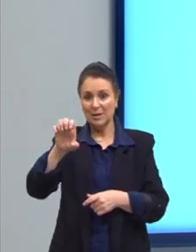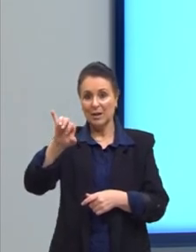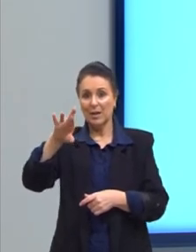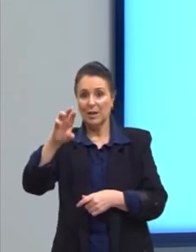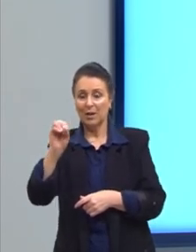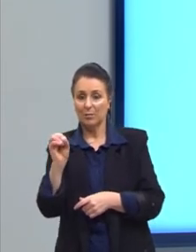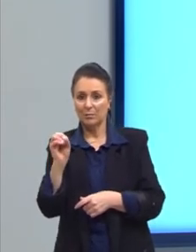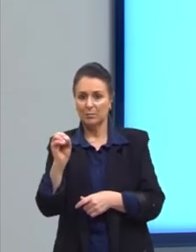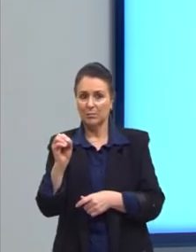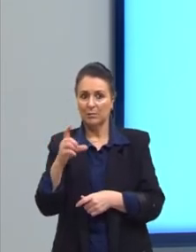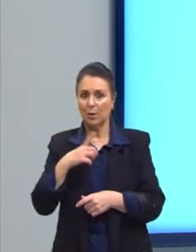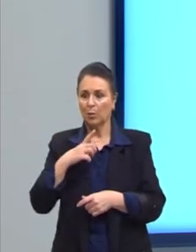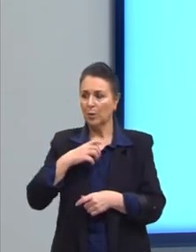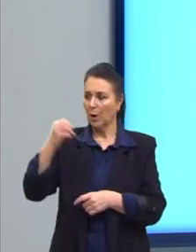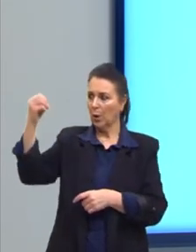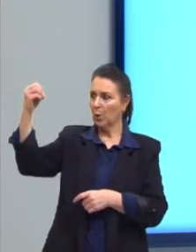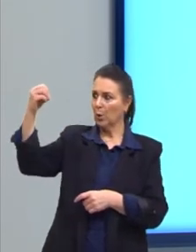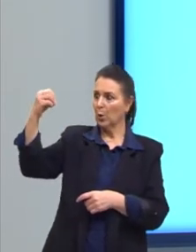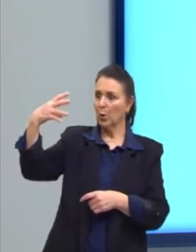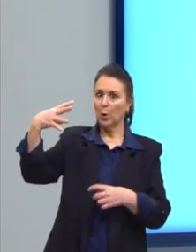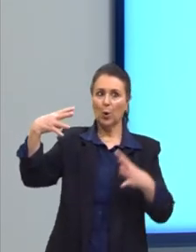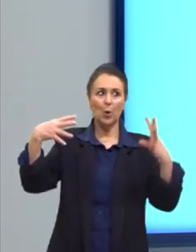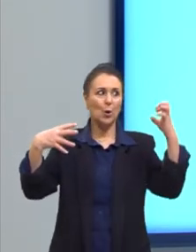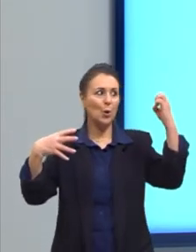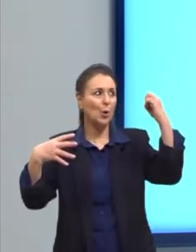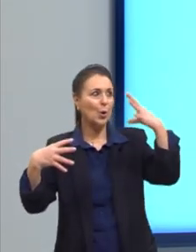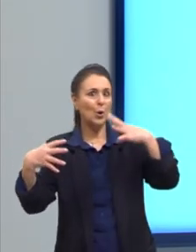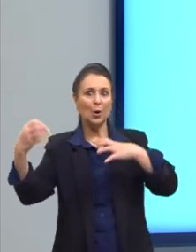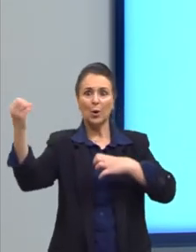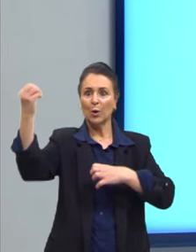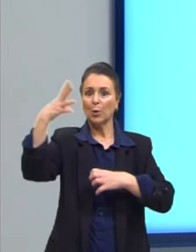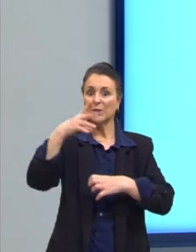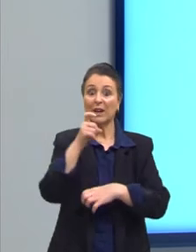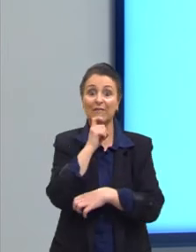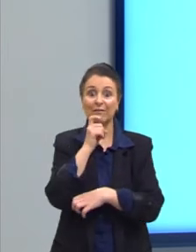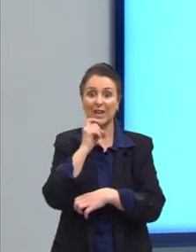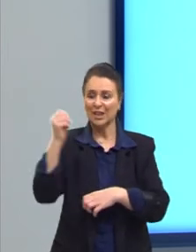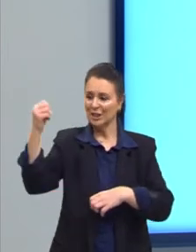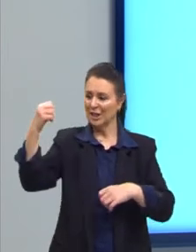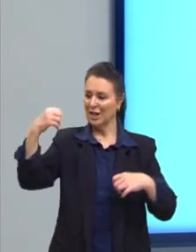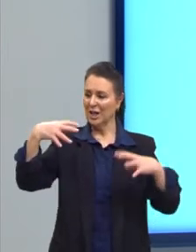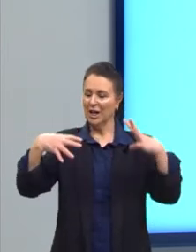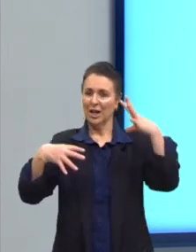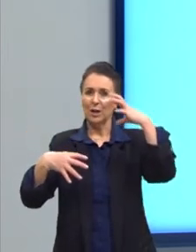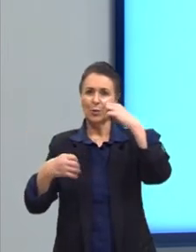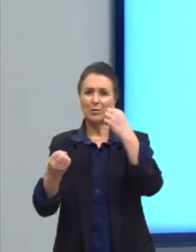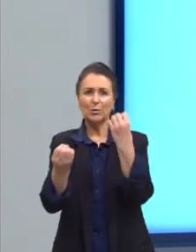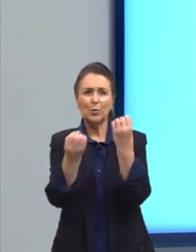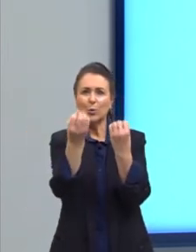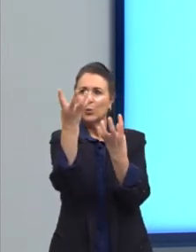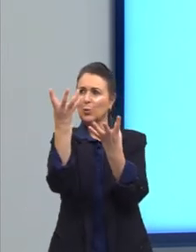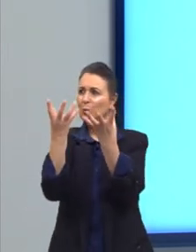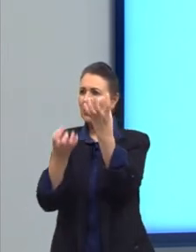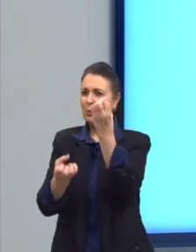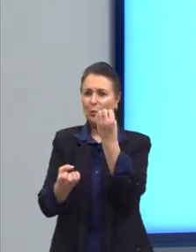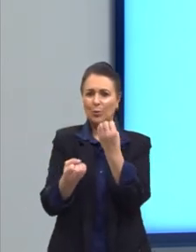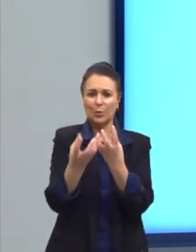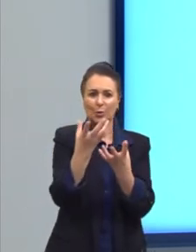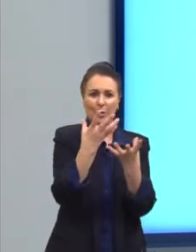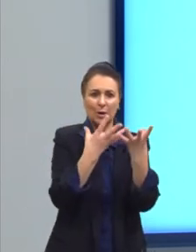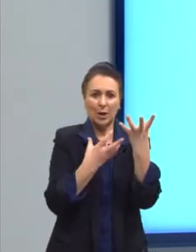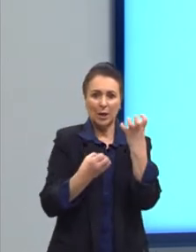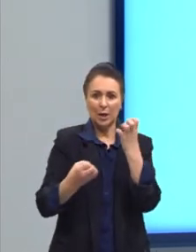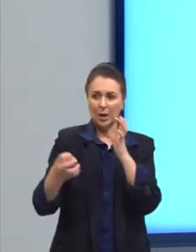Ao emitirem essa luz esverdeada, ó, é uma luz esverdeada ainda, só fico imaginando que bonito. As larvas